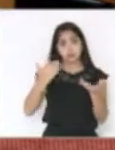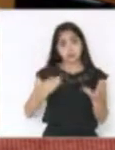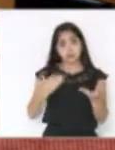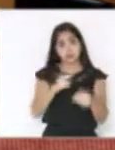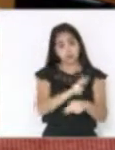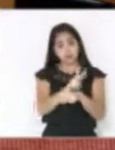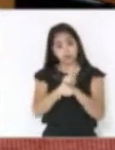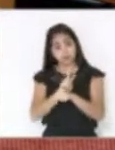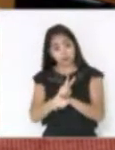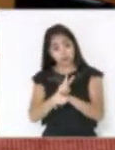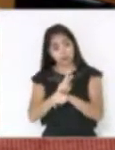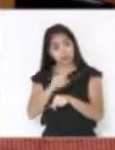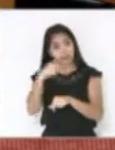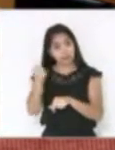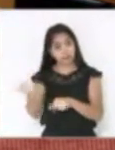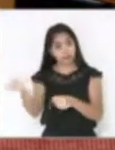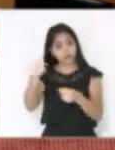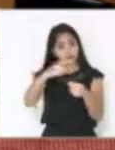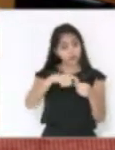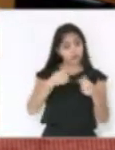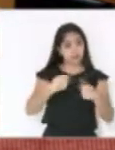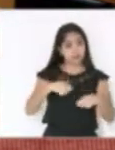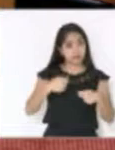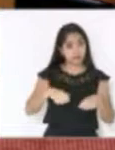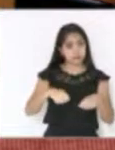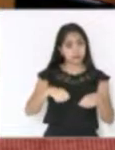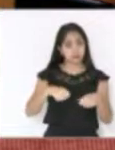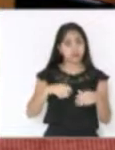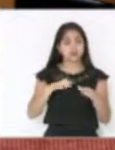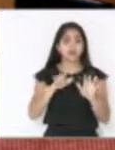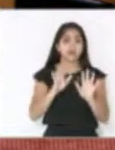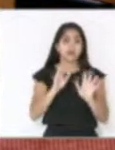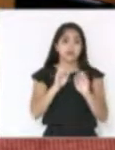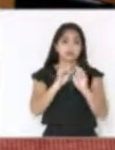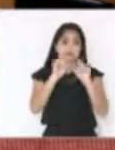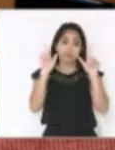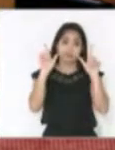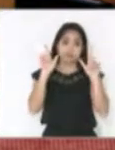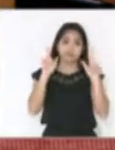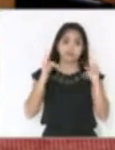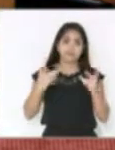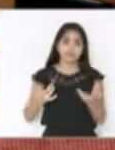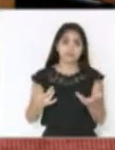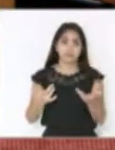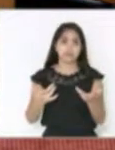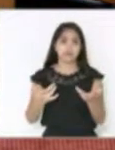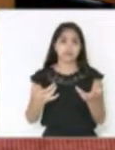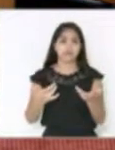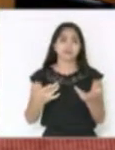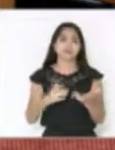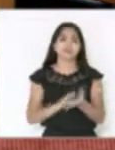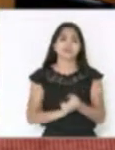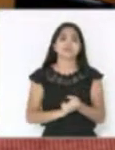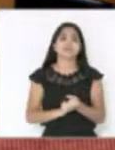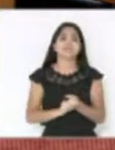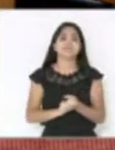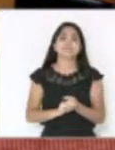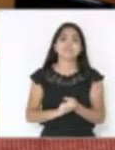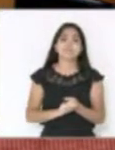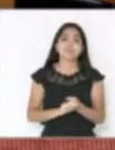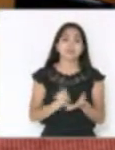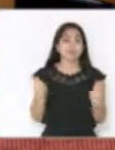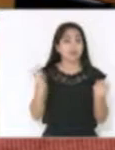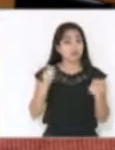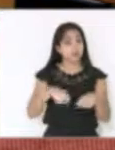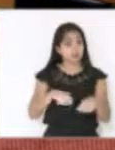emprestado devolve e já acorda quando devolve. É